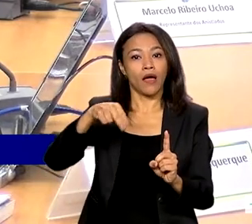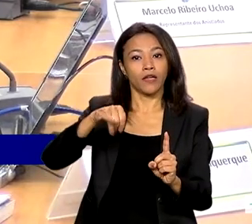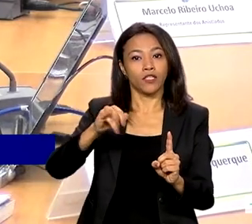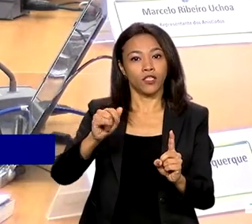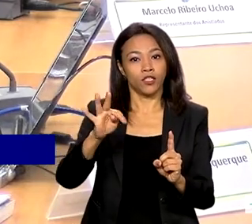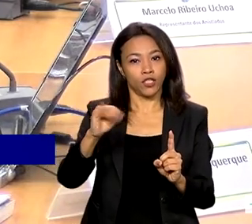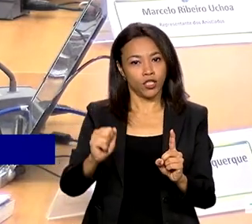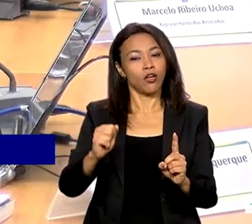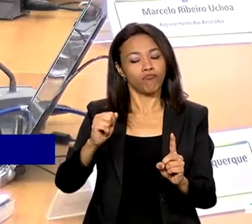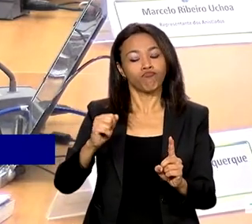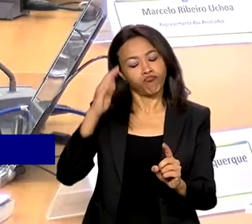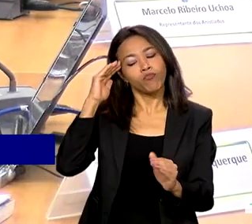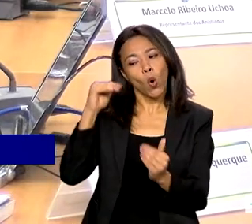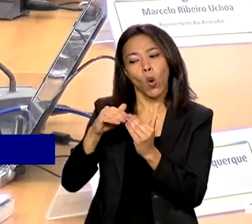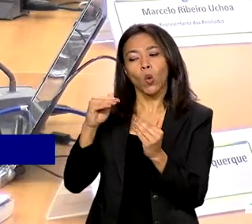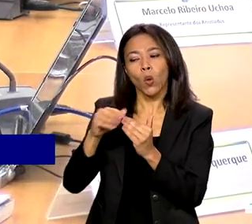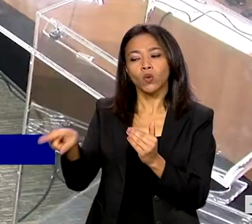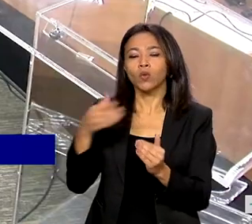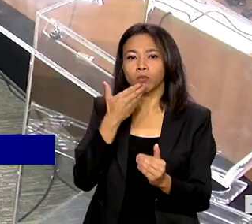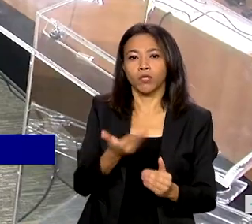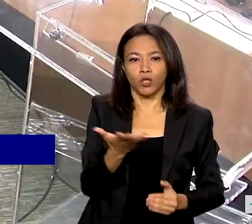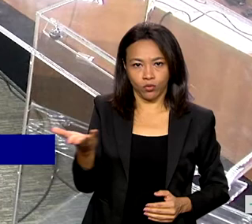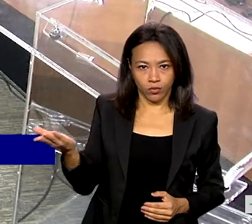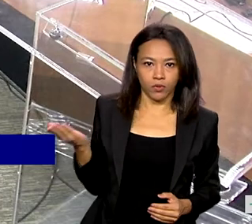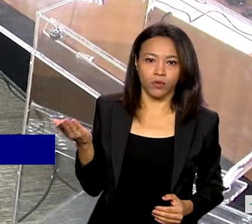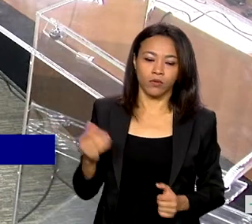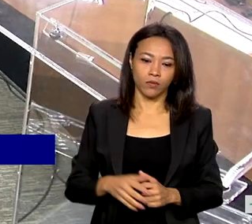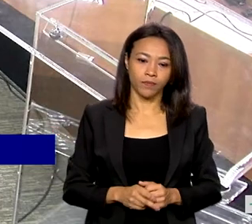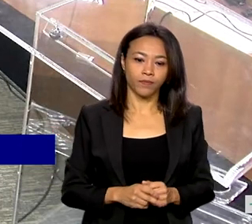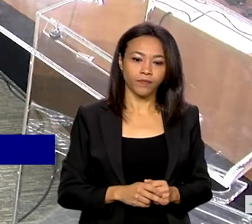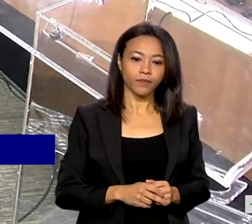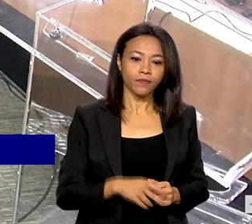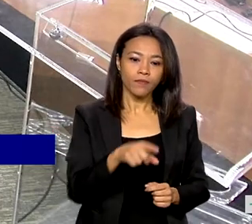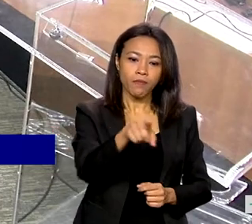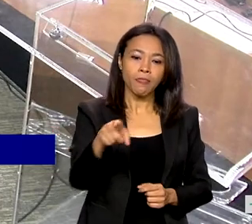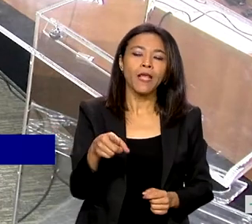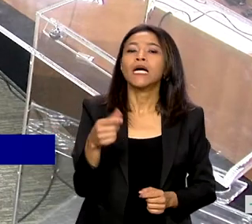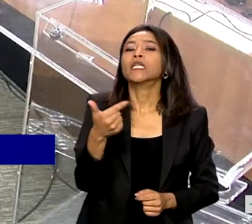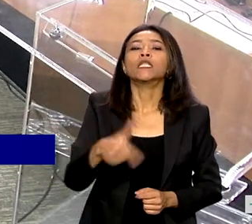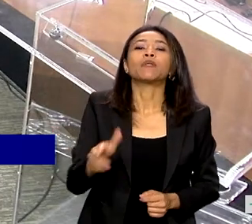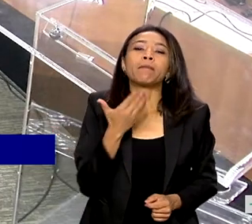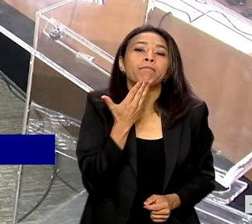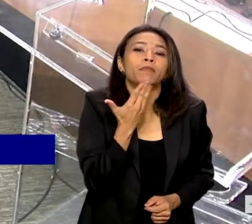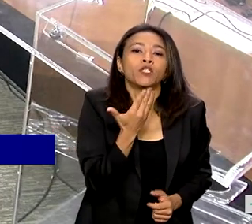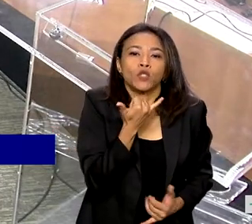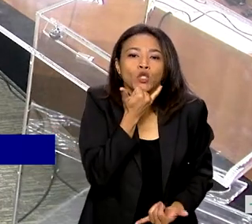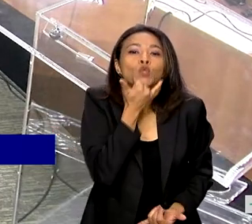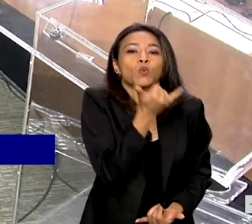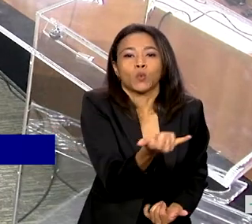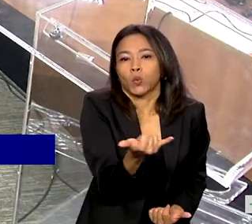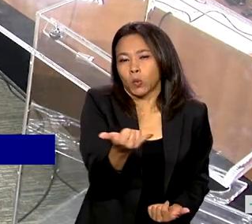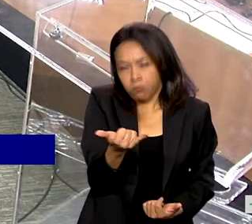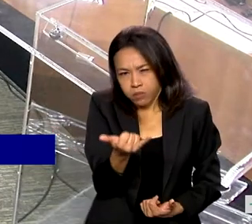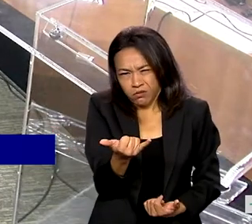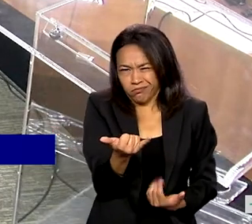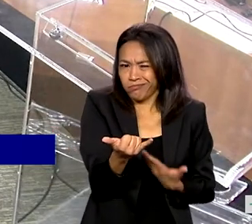favorável ao pedido dos requerentes. Não há pedido de desculpas que seja suficiente